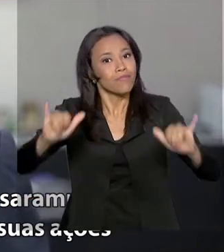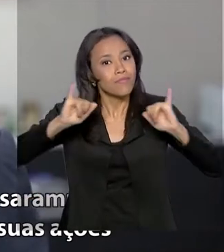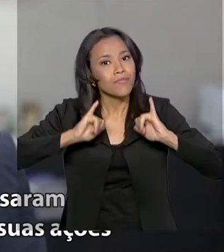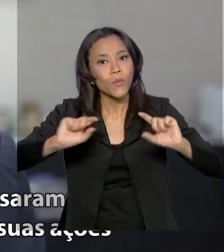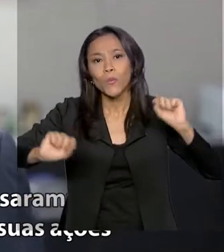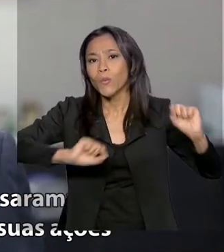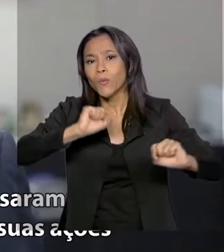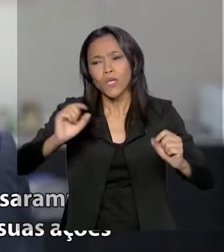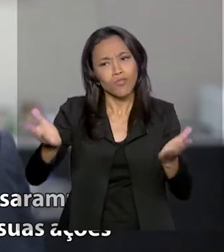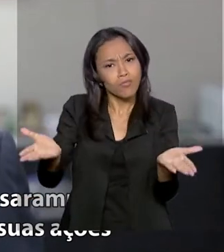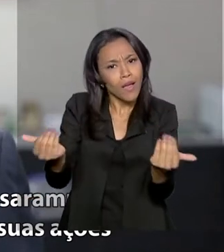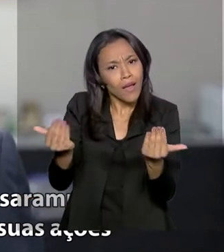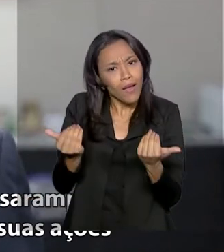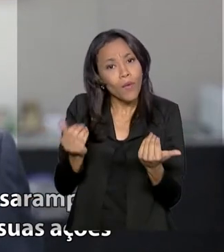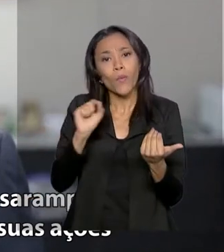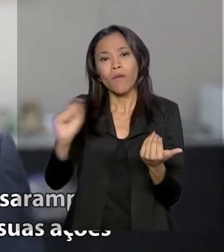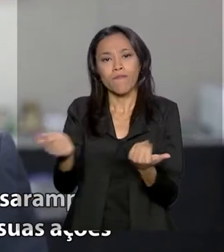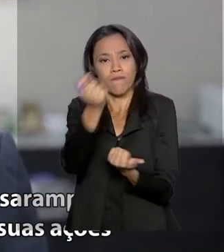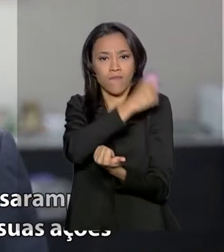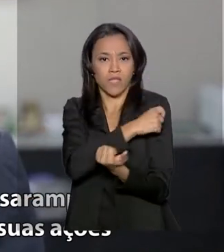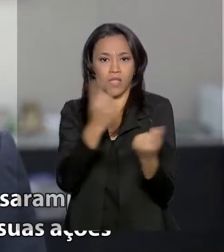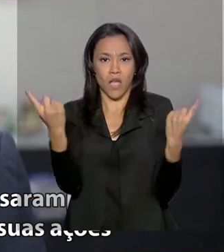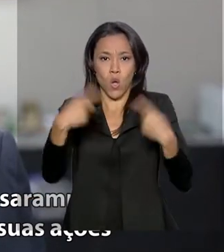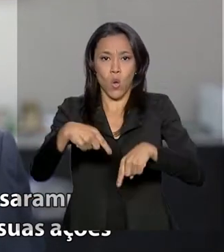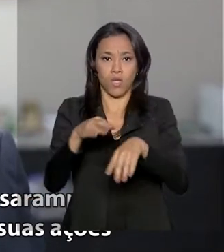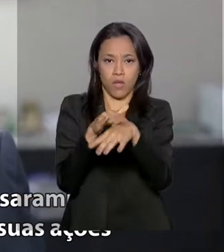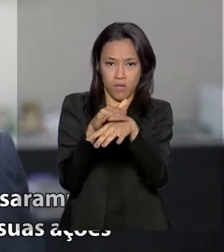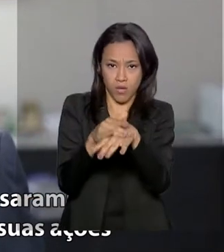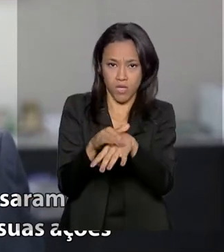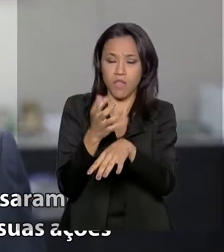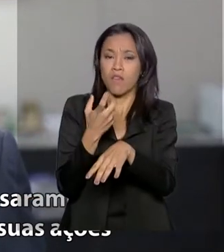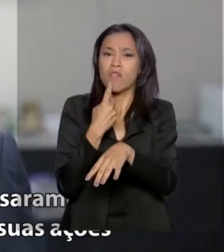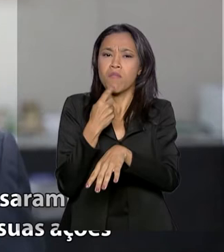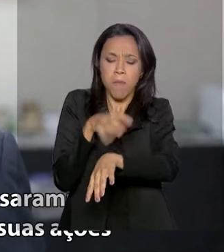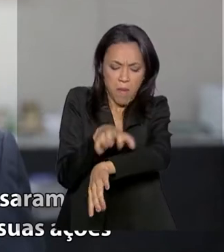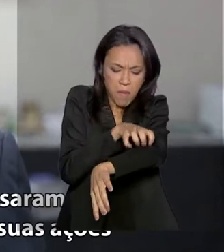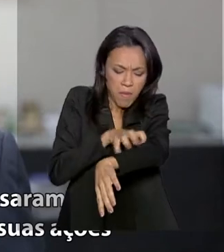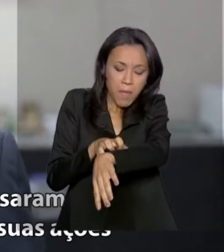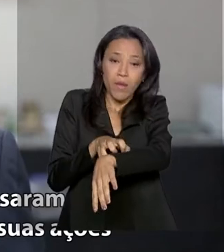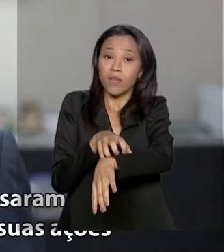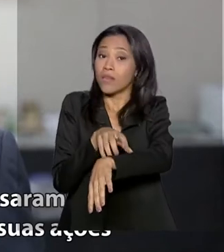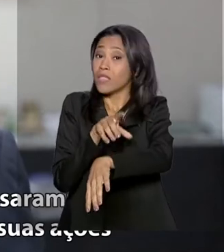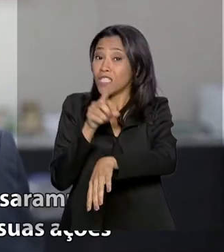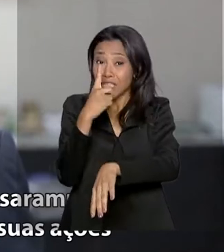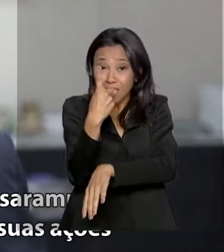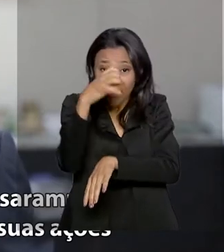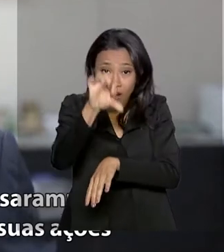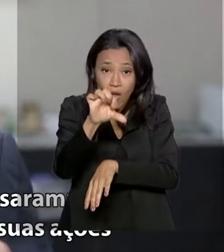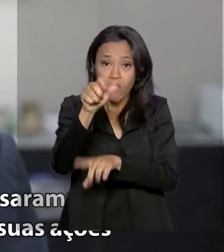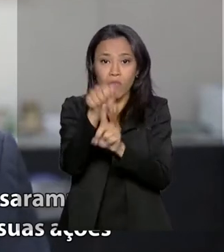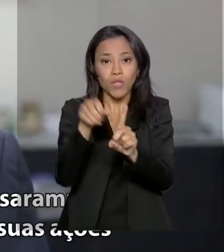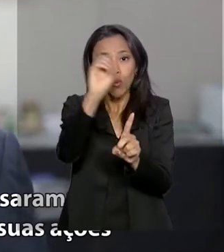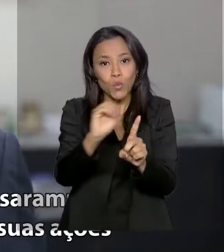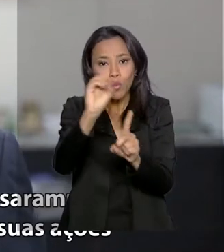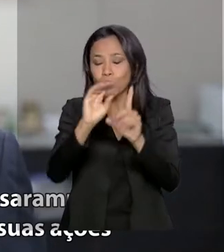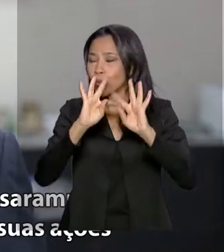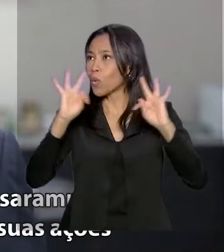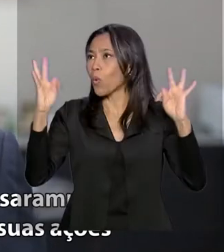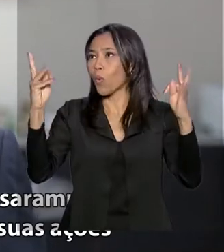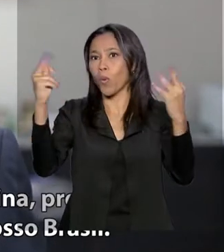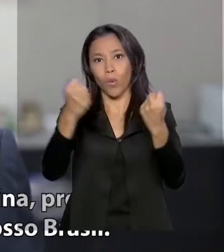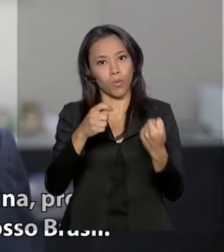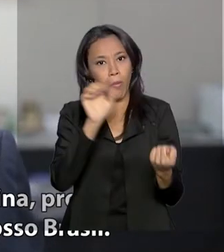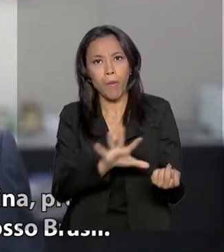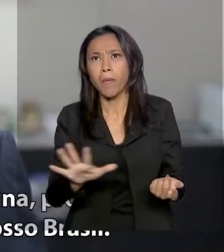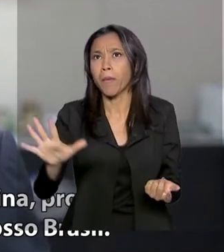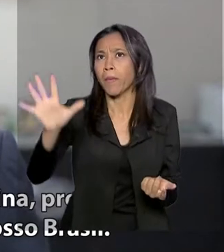vaciná-las contra o sarampo. E dia 19 de outubro, todo o país deve reforçar as suas ações